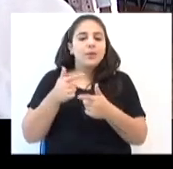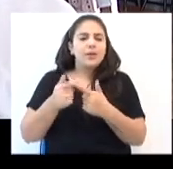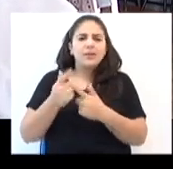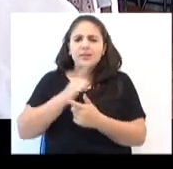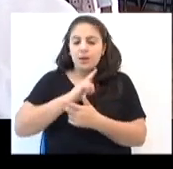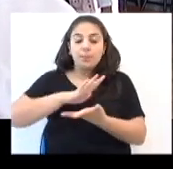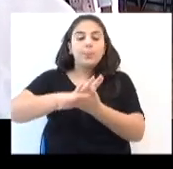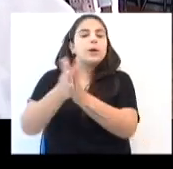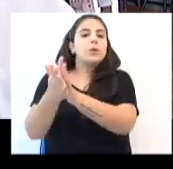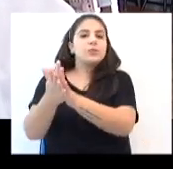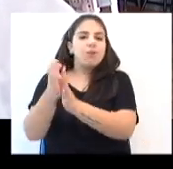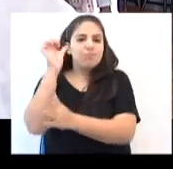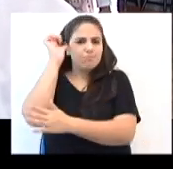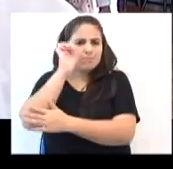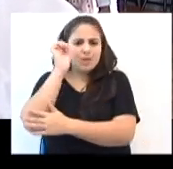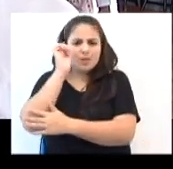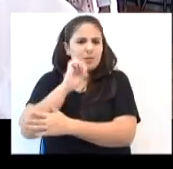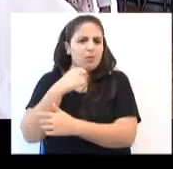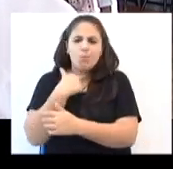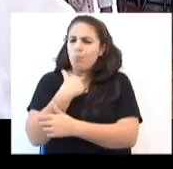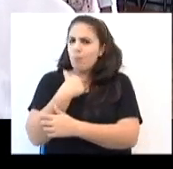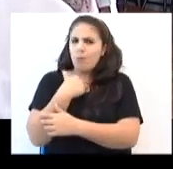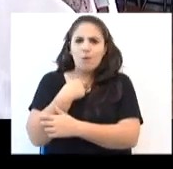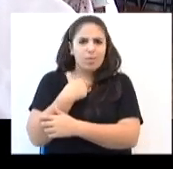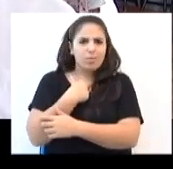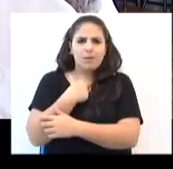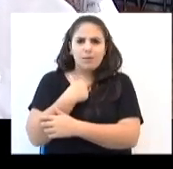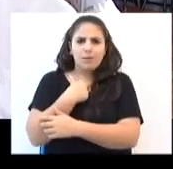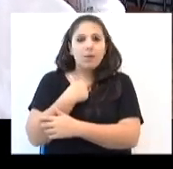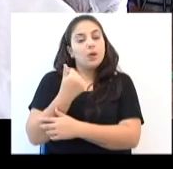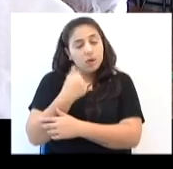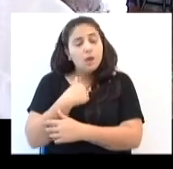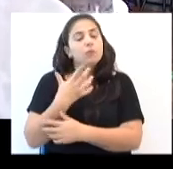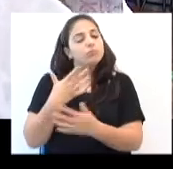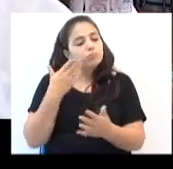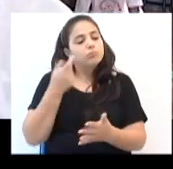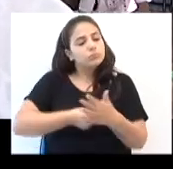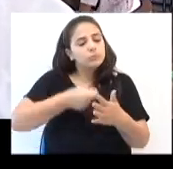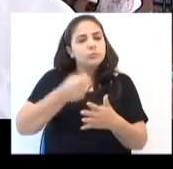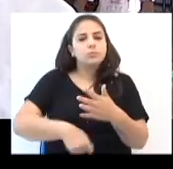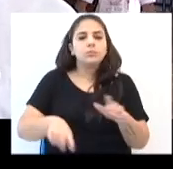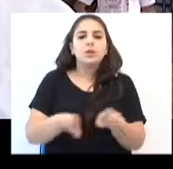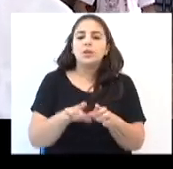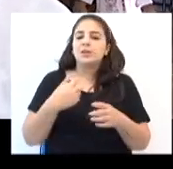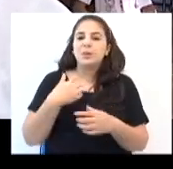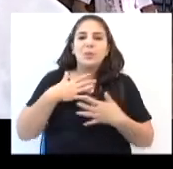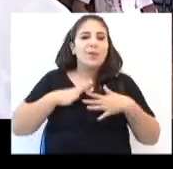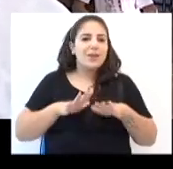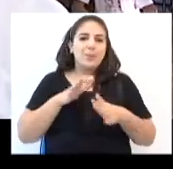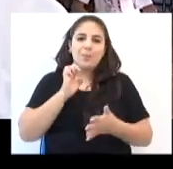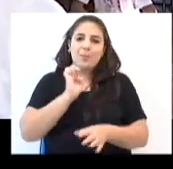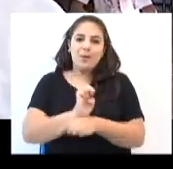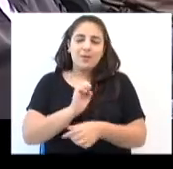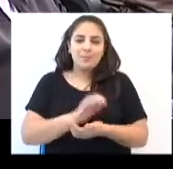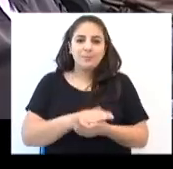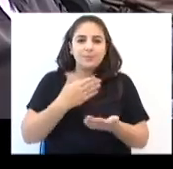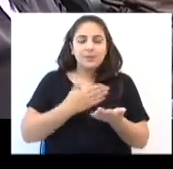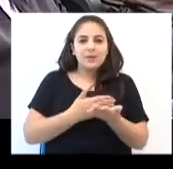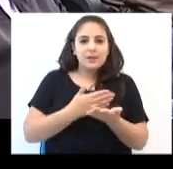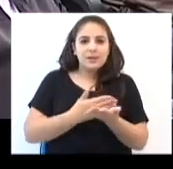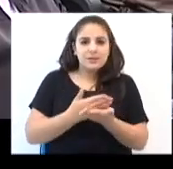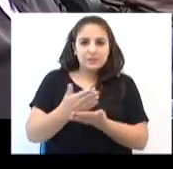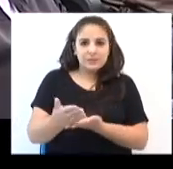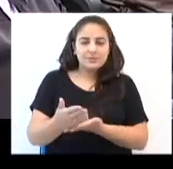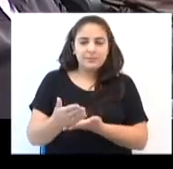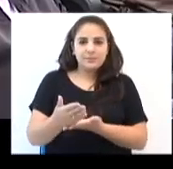porque existe aquele preconceito sobre que menina não pode jogar. Então, me inspirei nisso e não tenho vontade de parar. Para